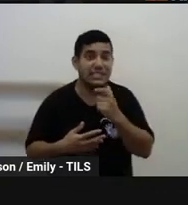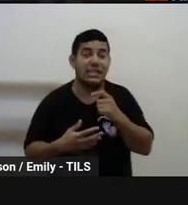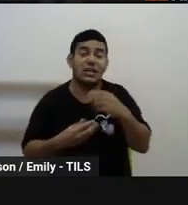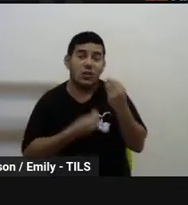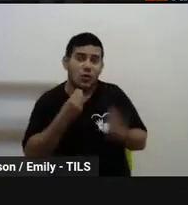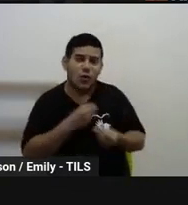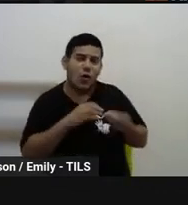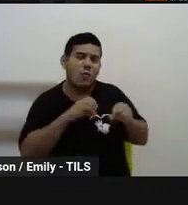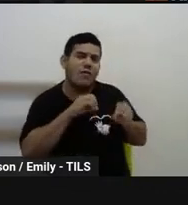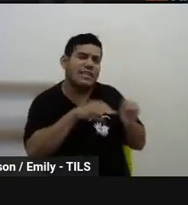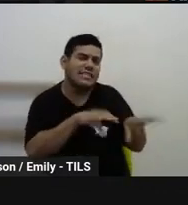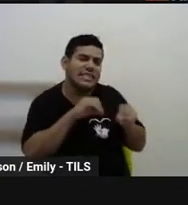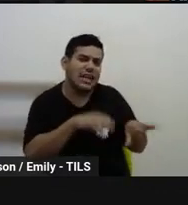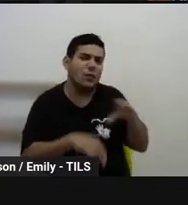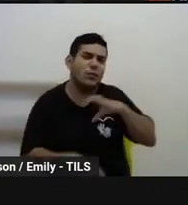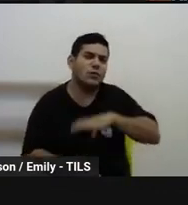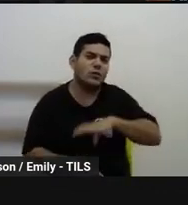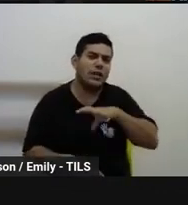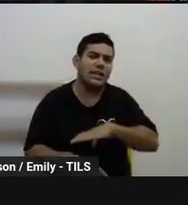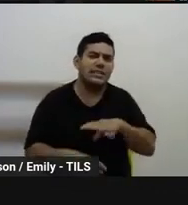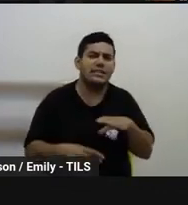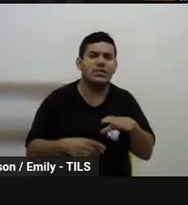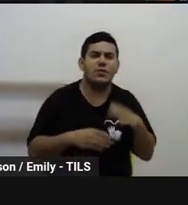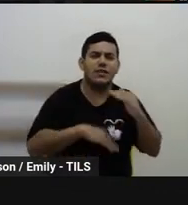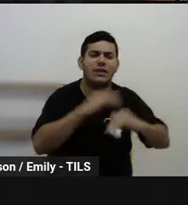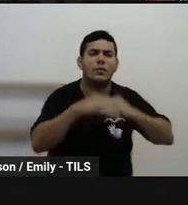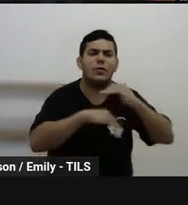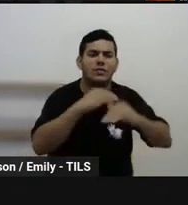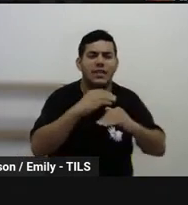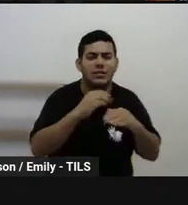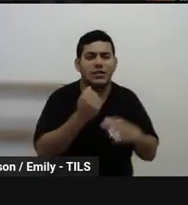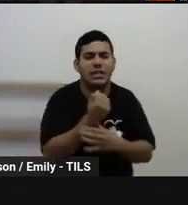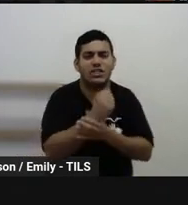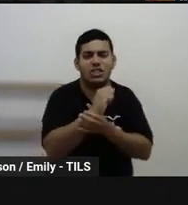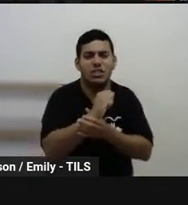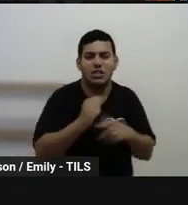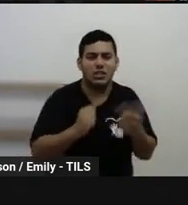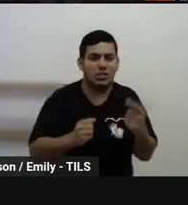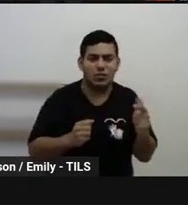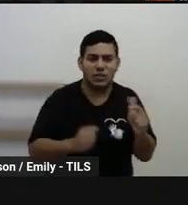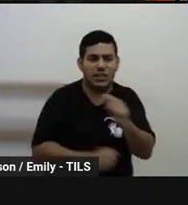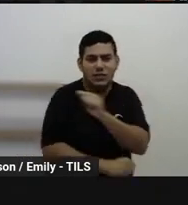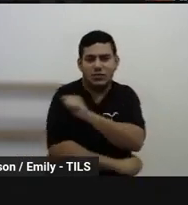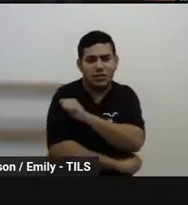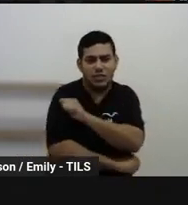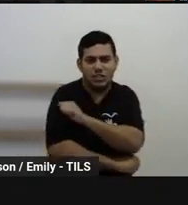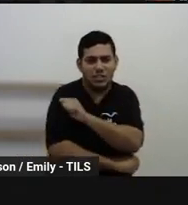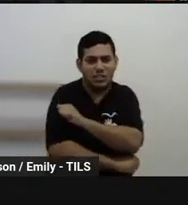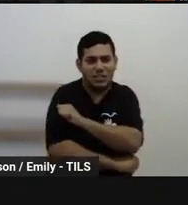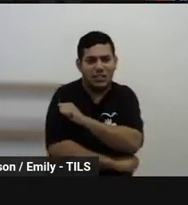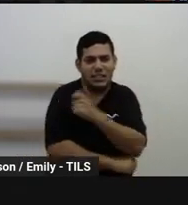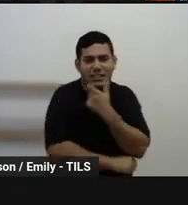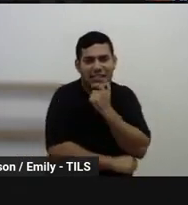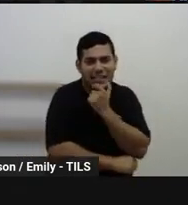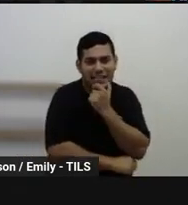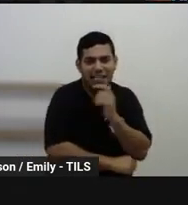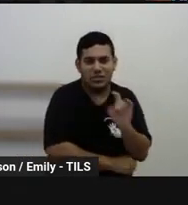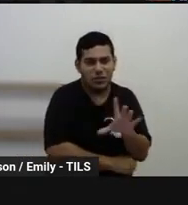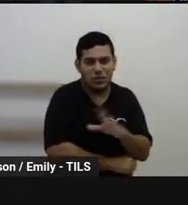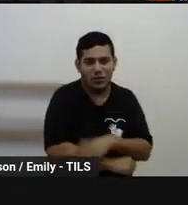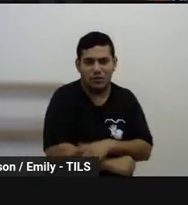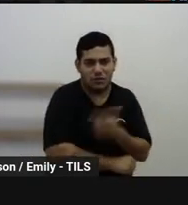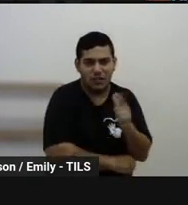como a CEDU que irá garantir esse processo ao estudante? Nós não temos nenhum estudante que tenha, que só fala